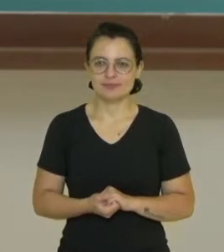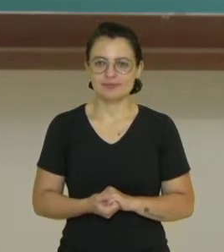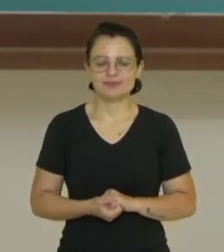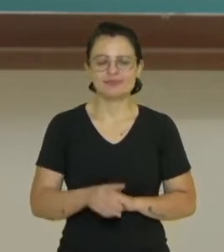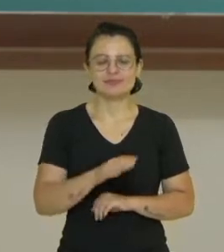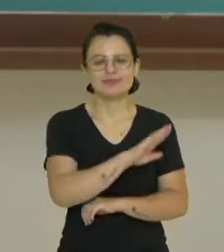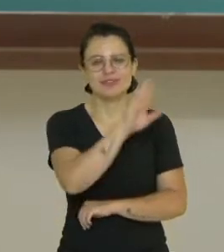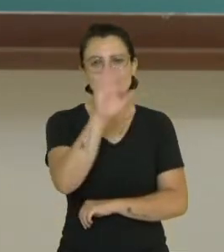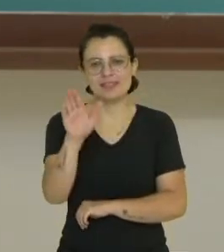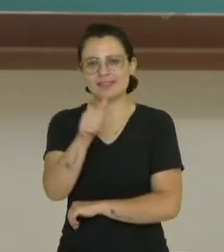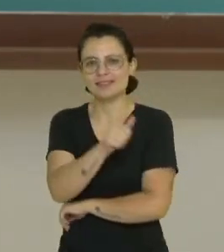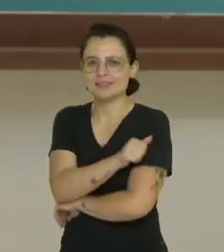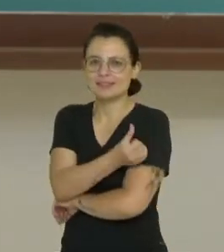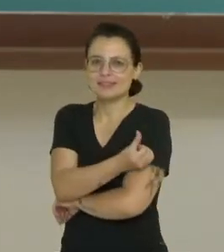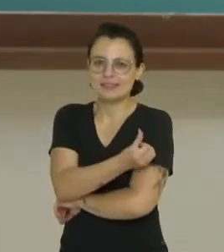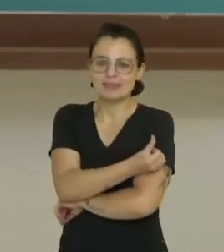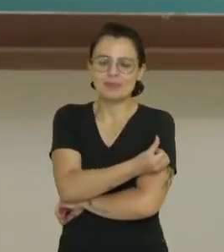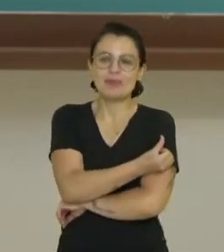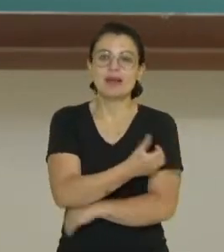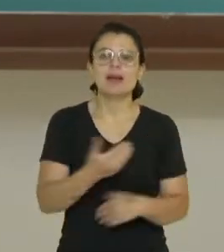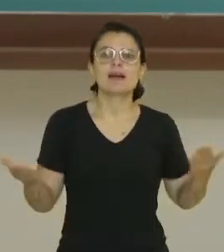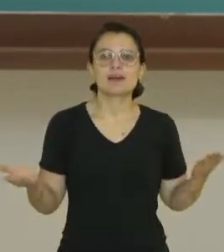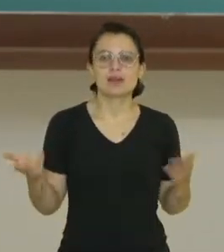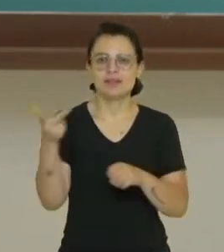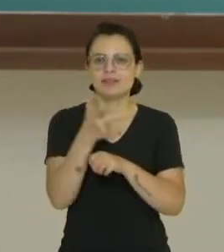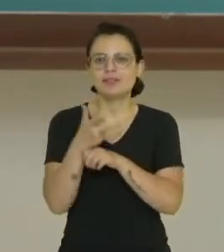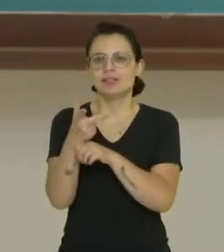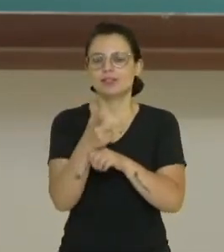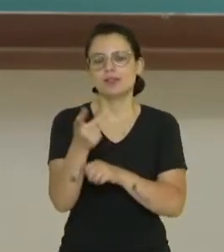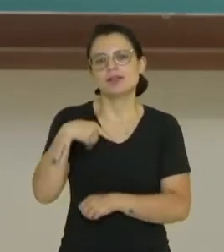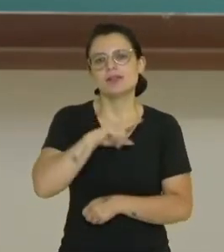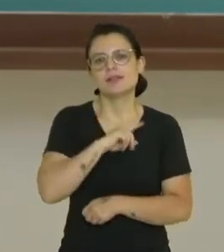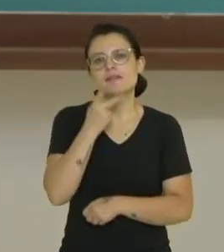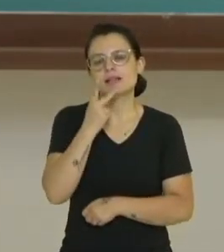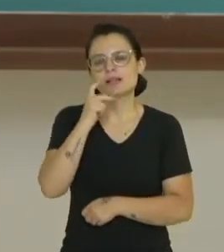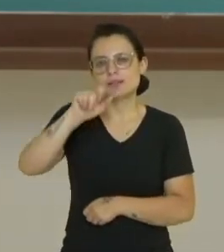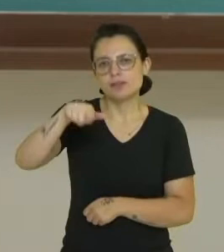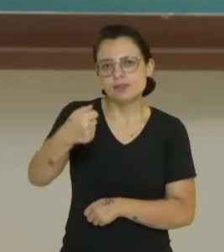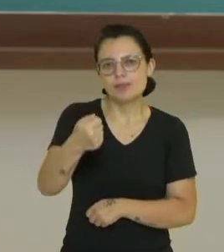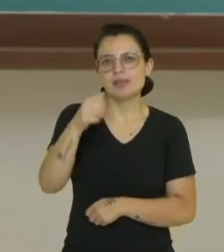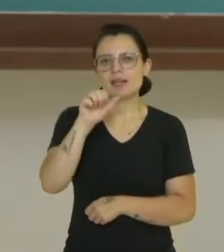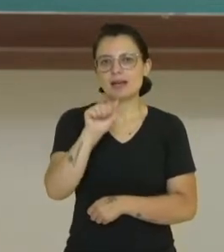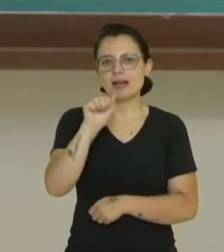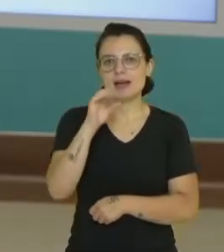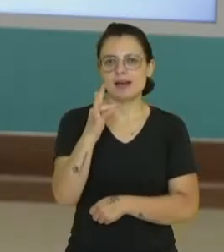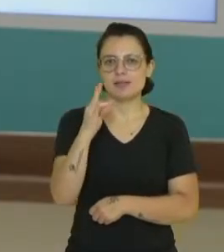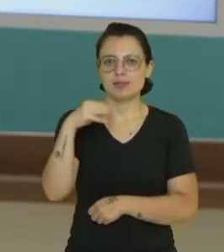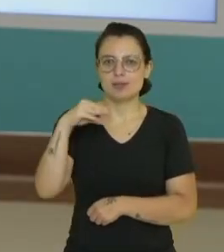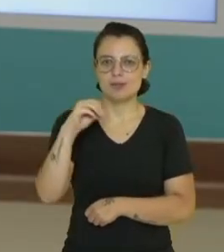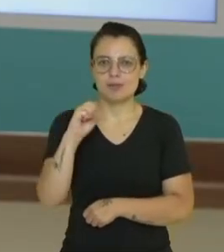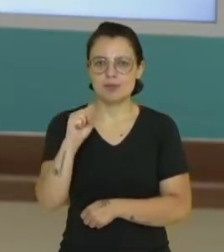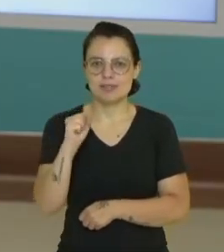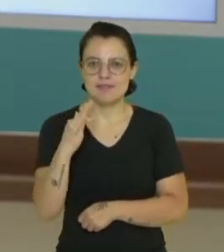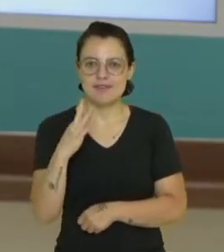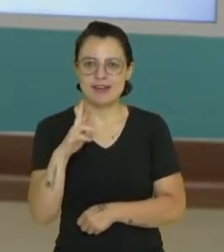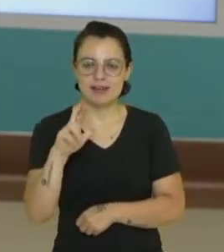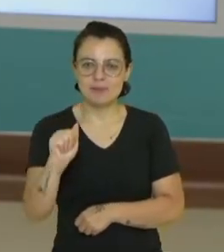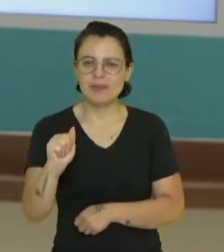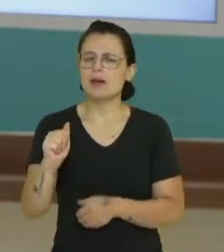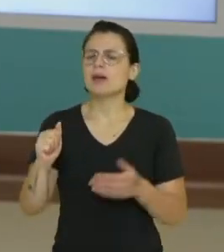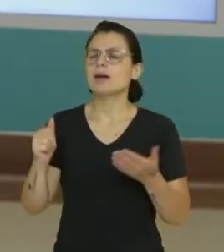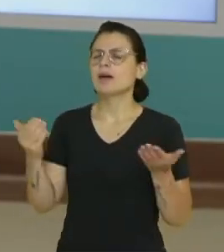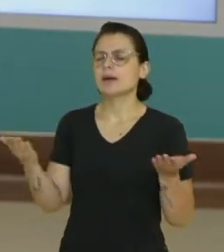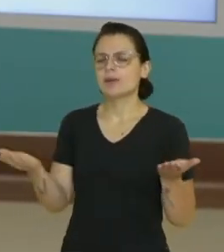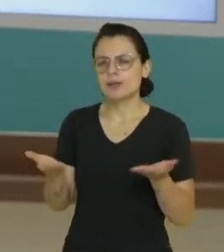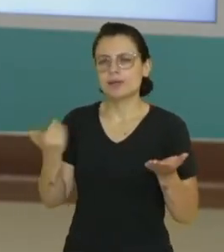Olá, estudantes do sexto ano! Nesse vídeo, nós vamos falar sobre a atmosfera. Acompanhem comigo! Quando nós falamos em